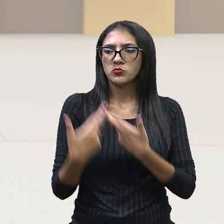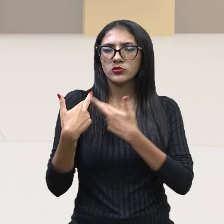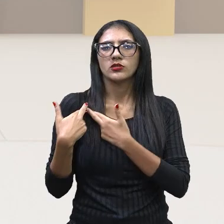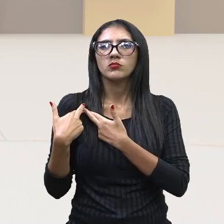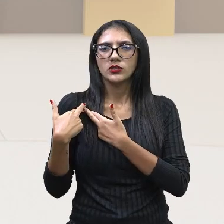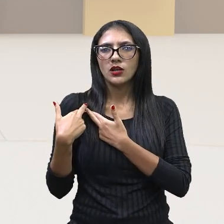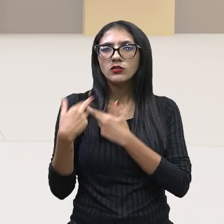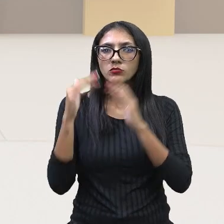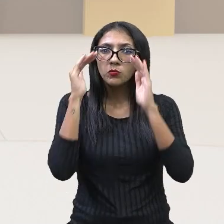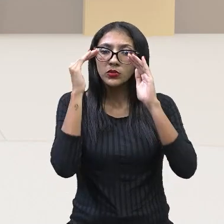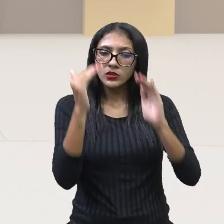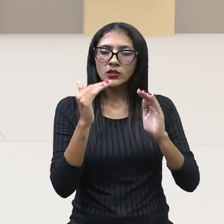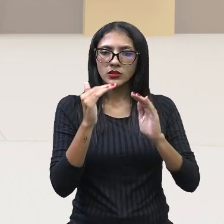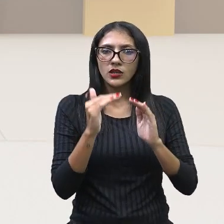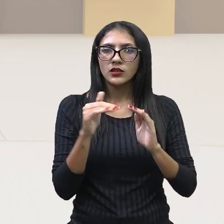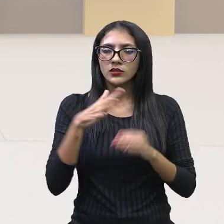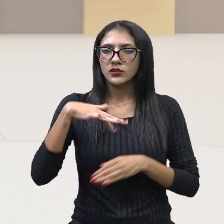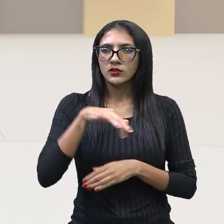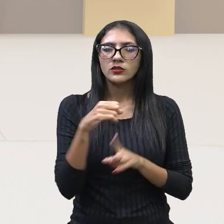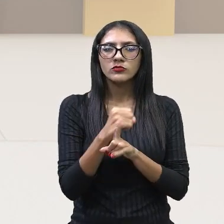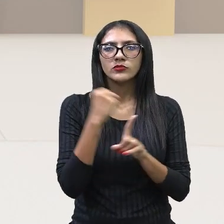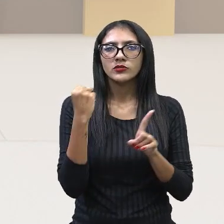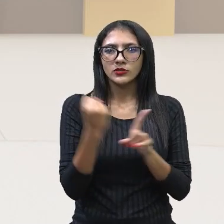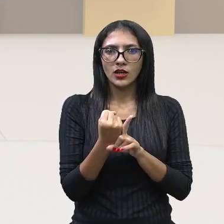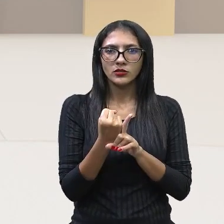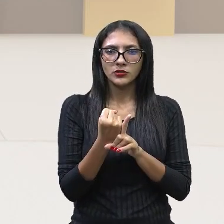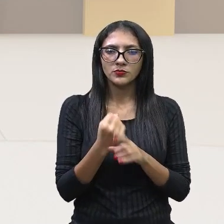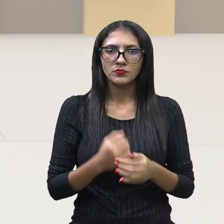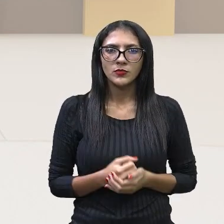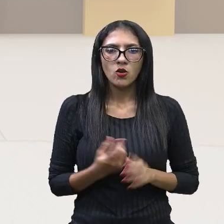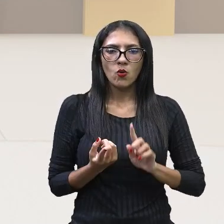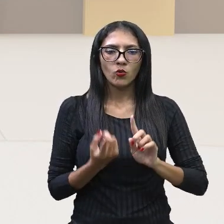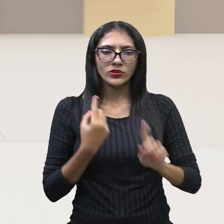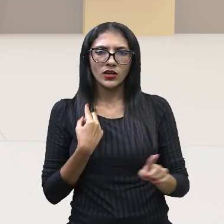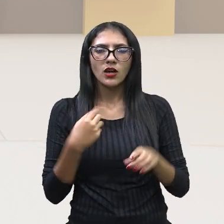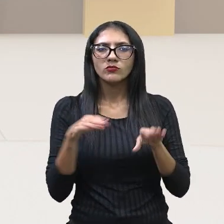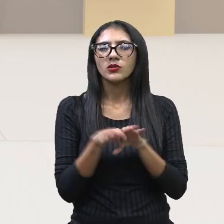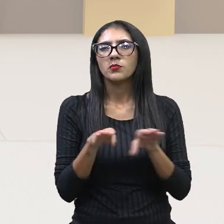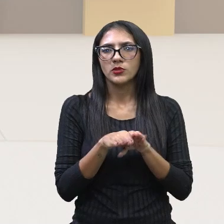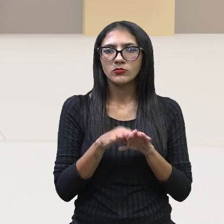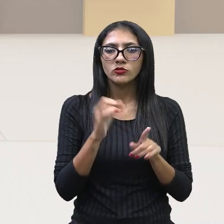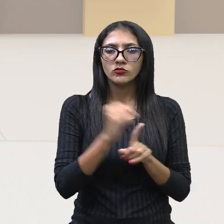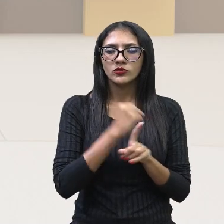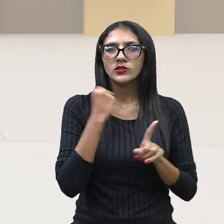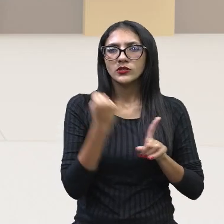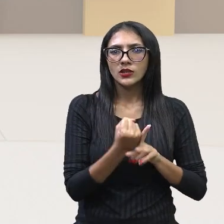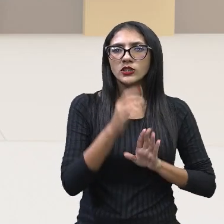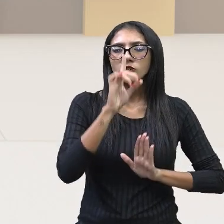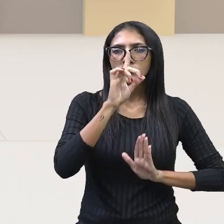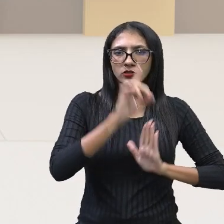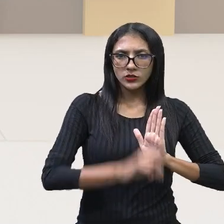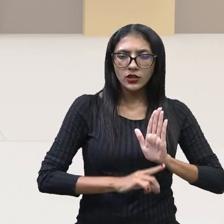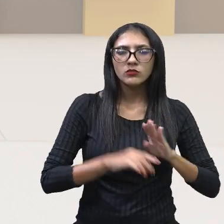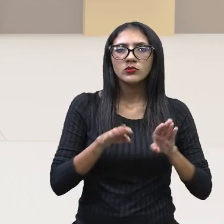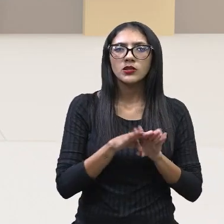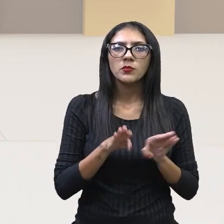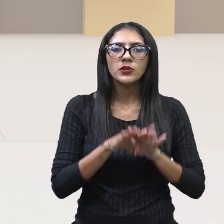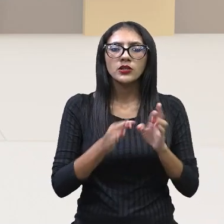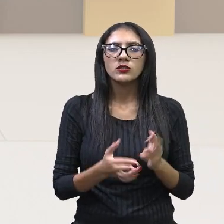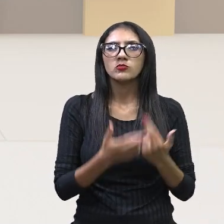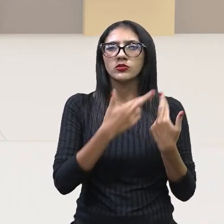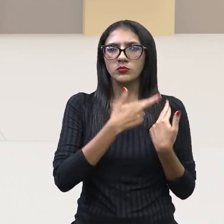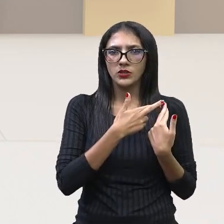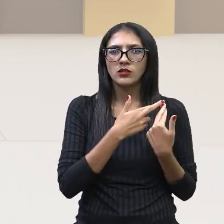em relação à sociedade. E o contrário também acontece. A sociedade tem direitos e tem também deveres em